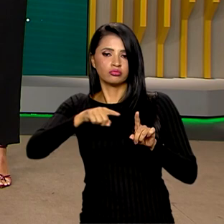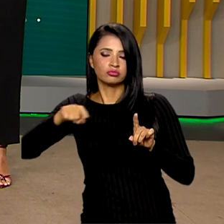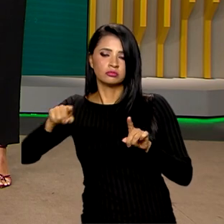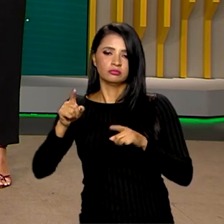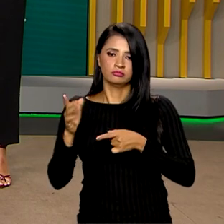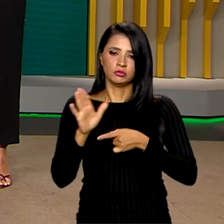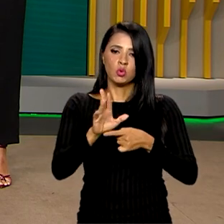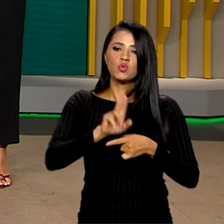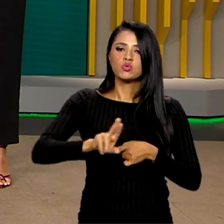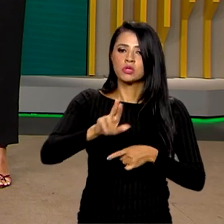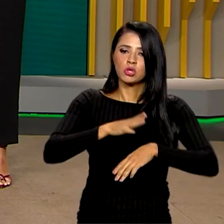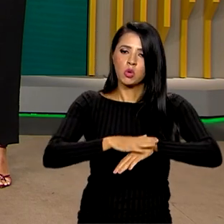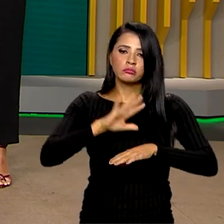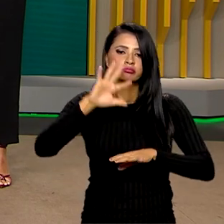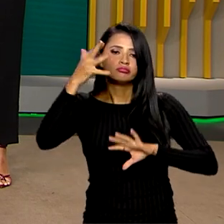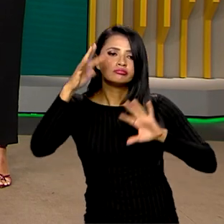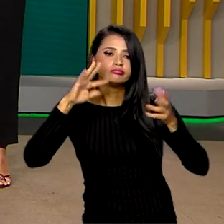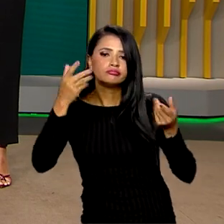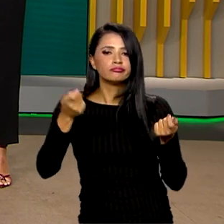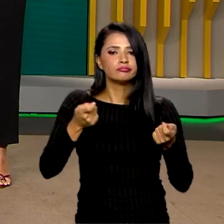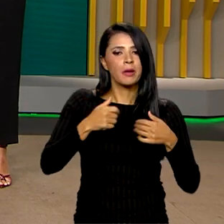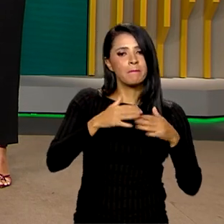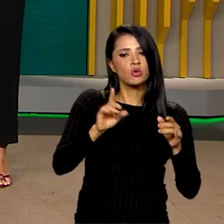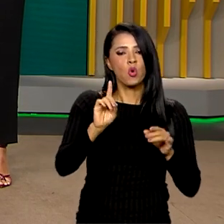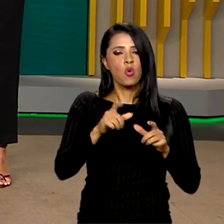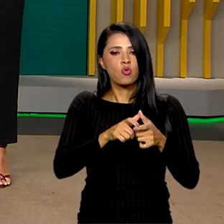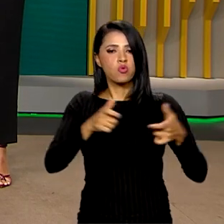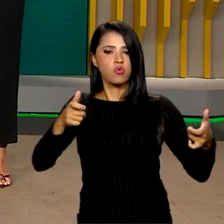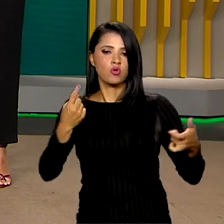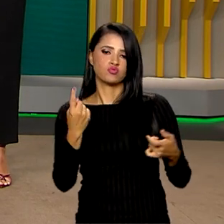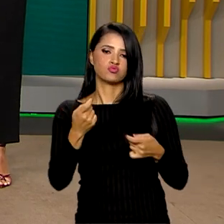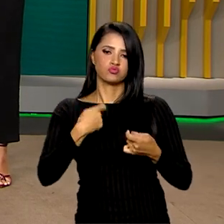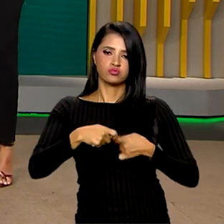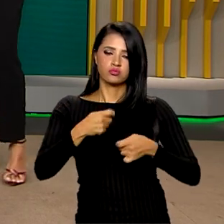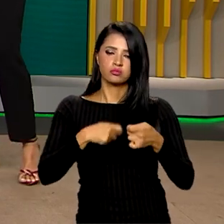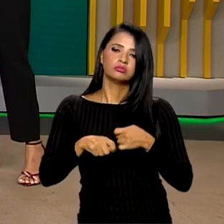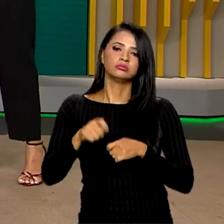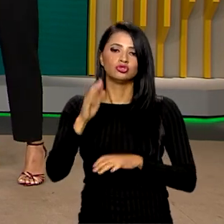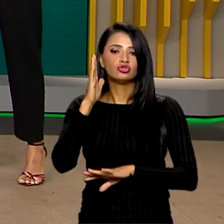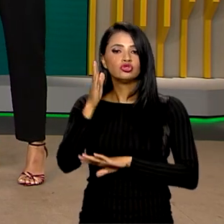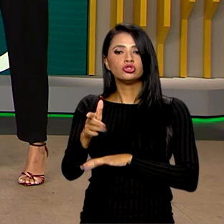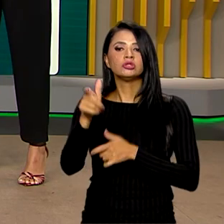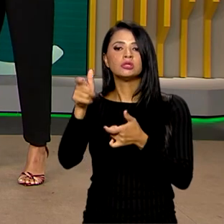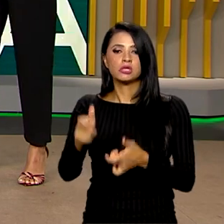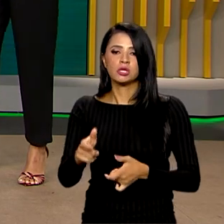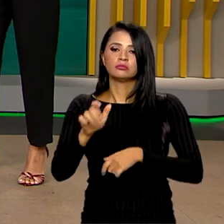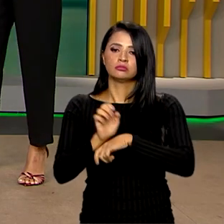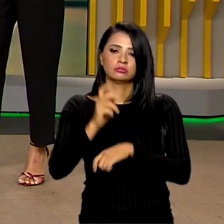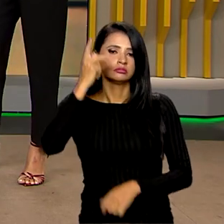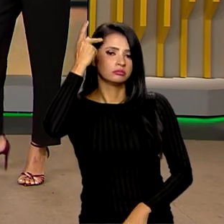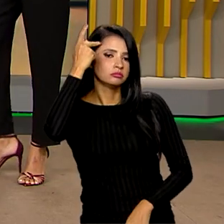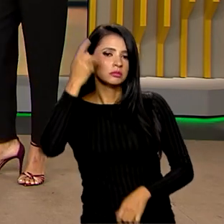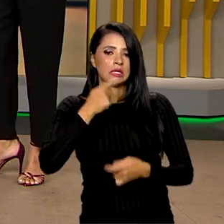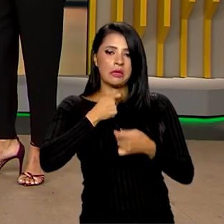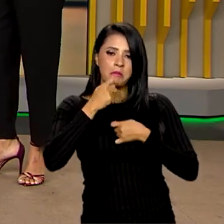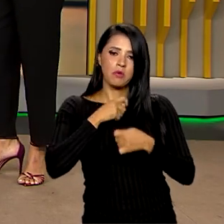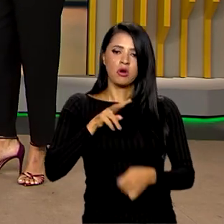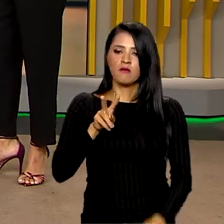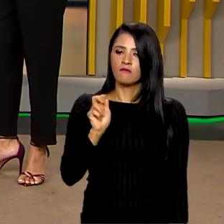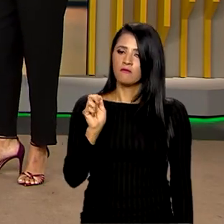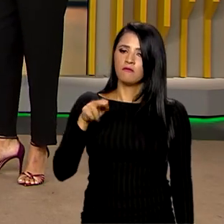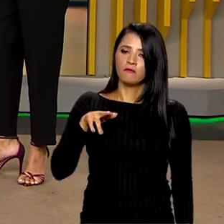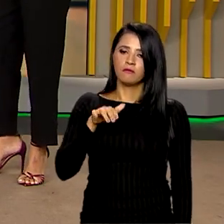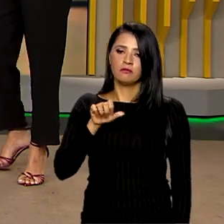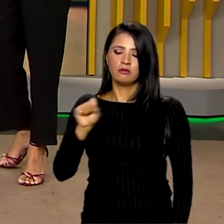investidores na hora de decidir abrir ou ampliar um negócio. E nós vamos direto a São Paulo, onde a repórter Vanessa Casalino